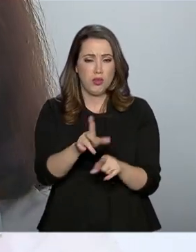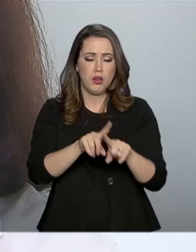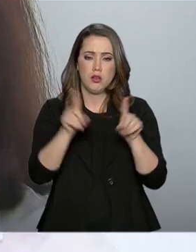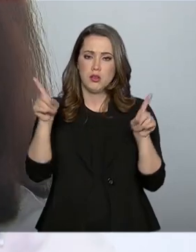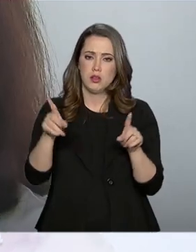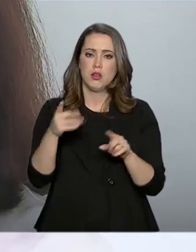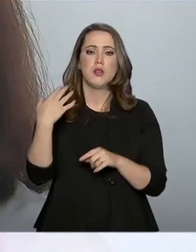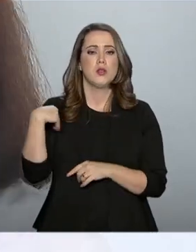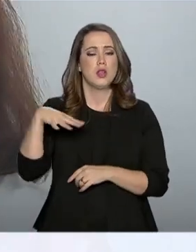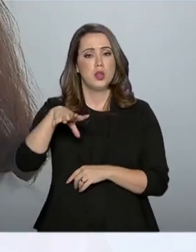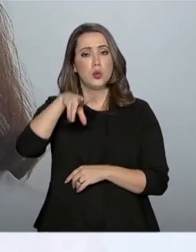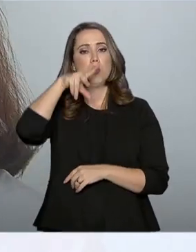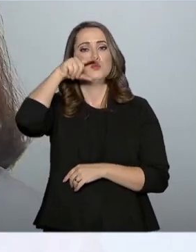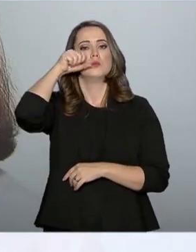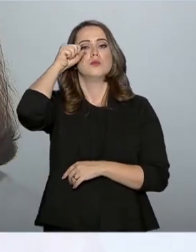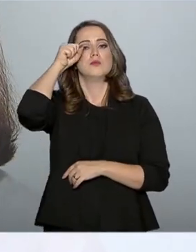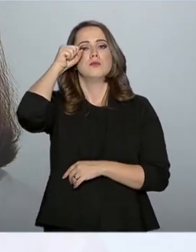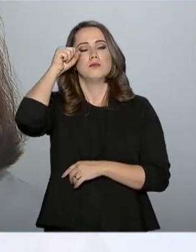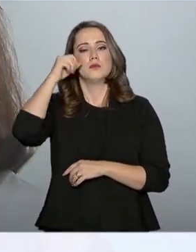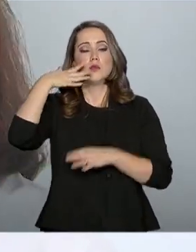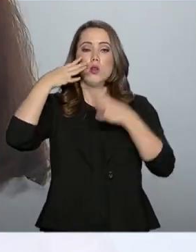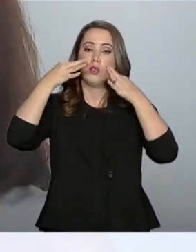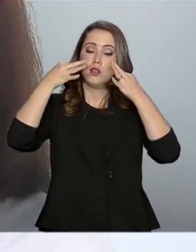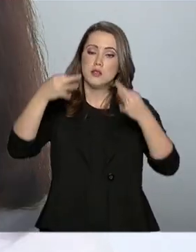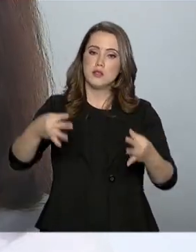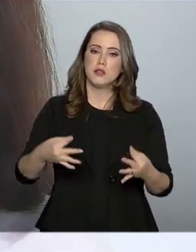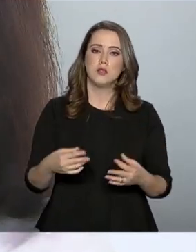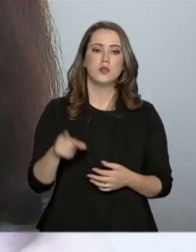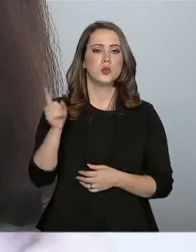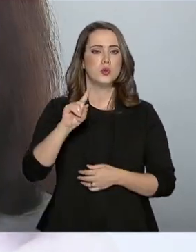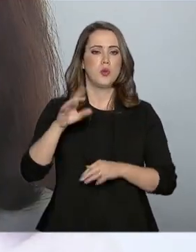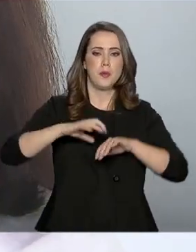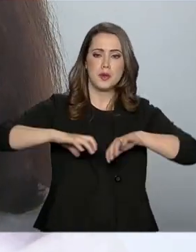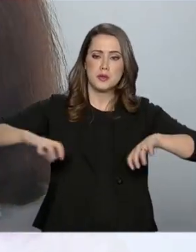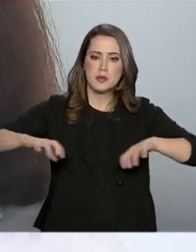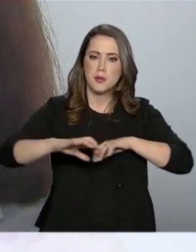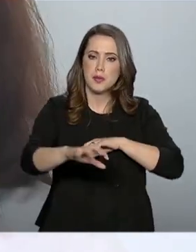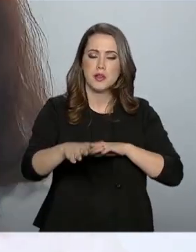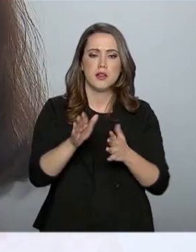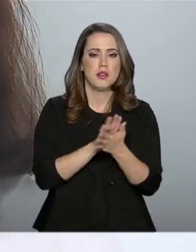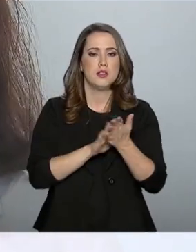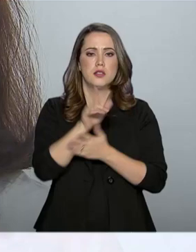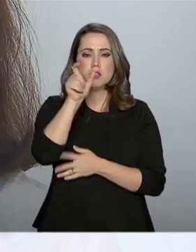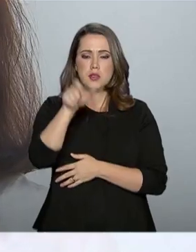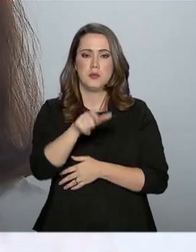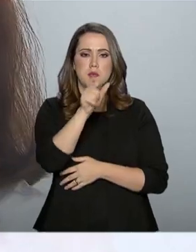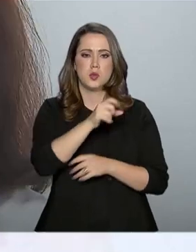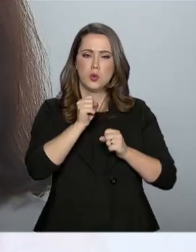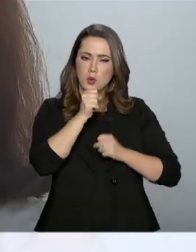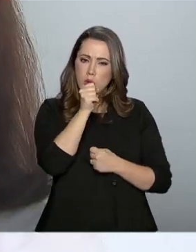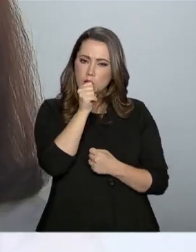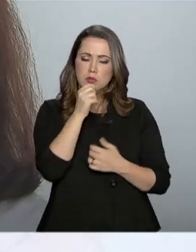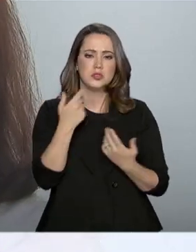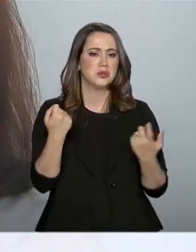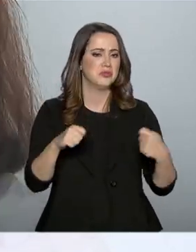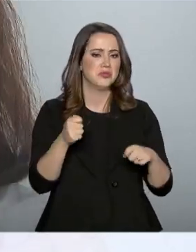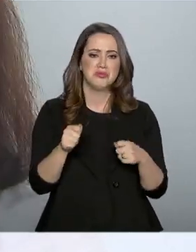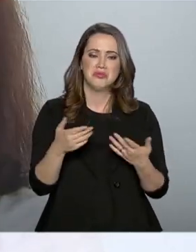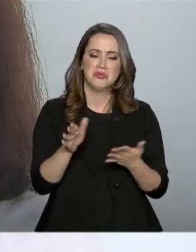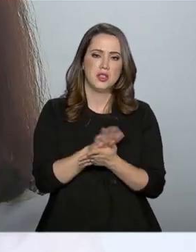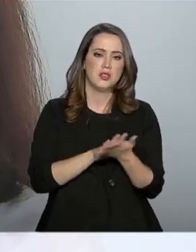essa forma de transmissão. Então, a gente faz um alerta. Não é para separar nada da pessoa que tem tuberculose. Isso não transmite a